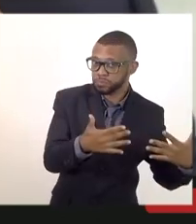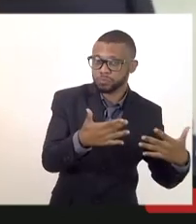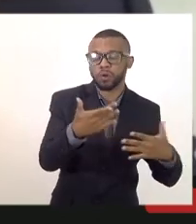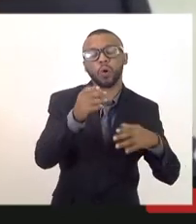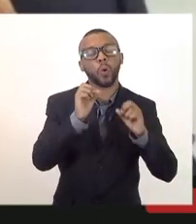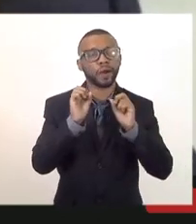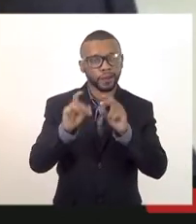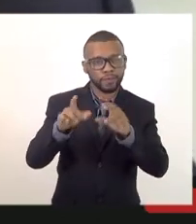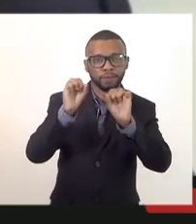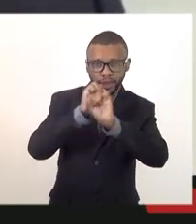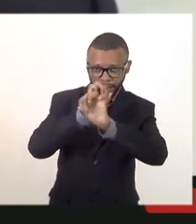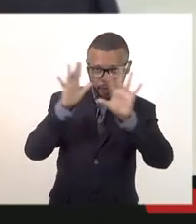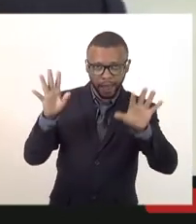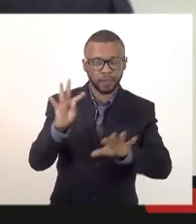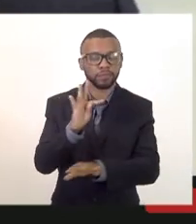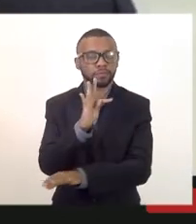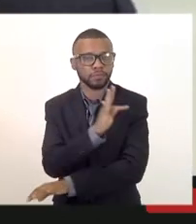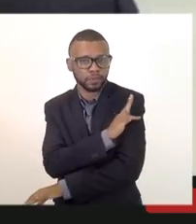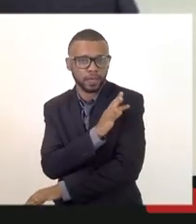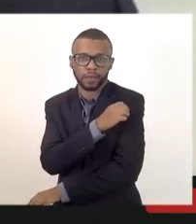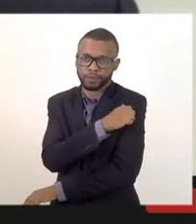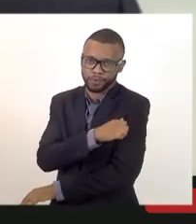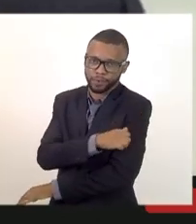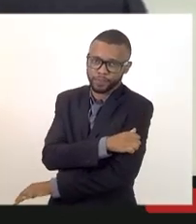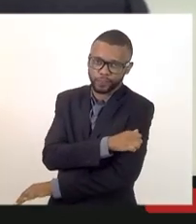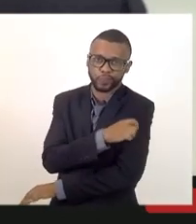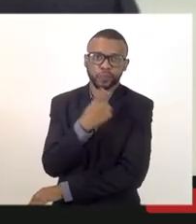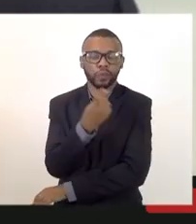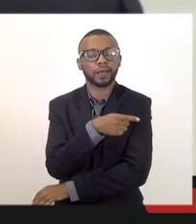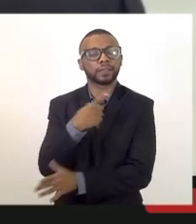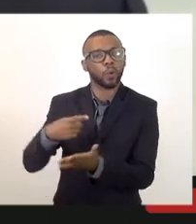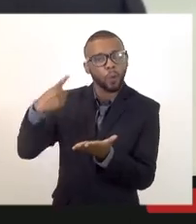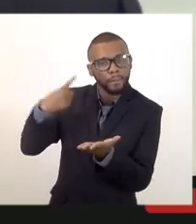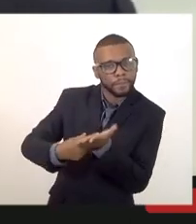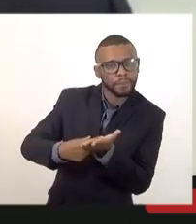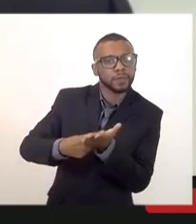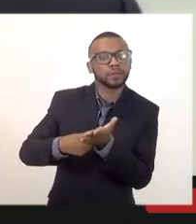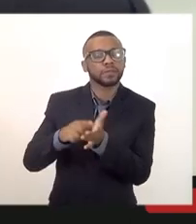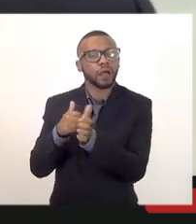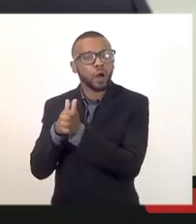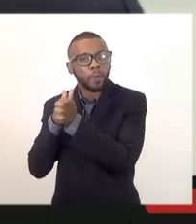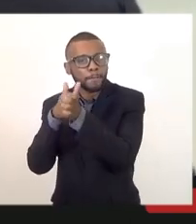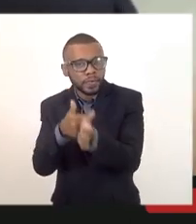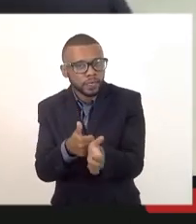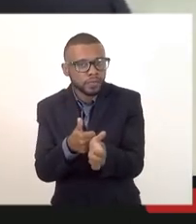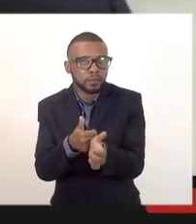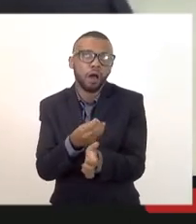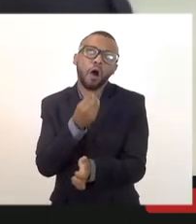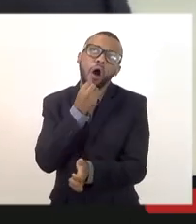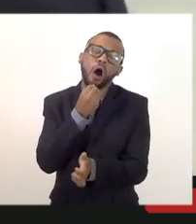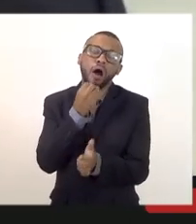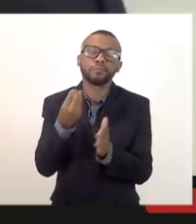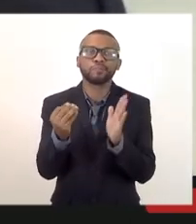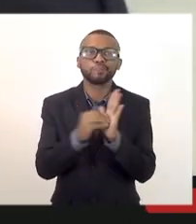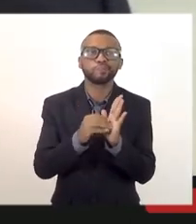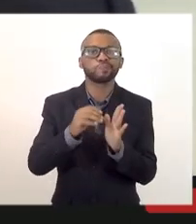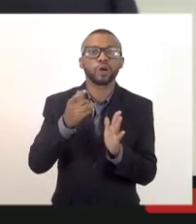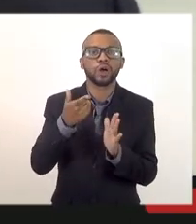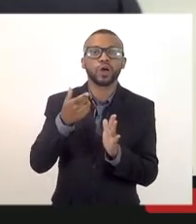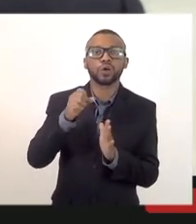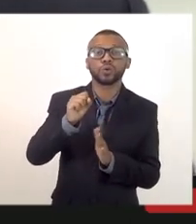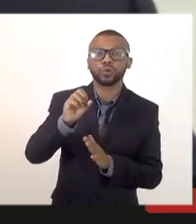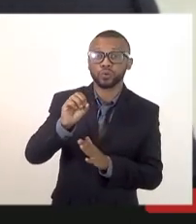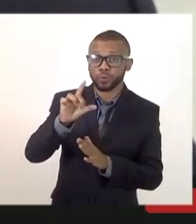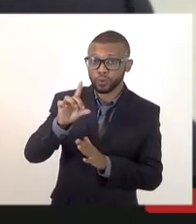dos técnicos de enfermagem há um compromisso aqui a gente está acompanhando para tentar corrigir essa questão claro que quando fala soldado a gente não está fazendo análise